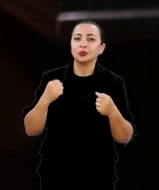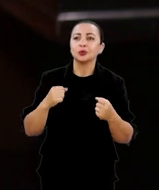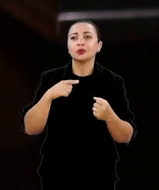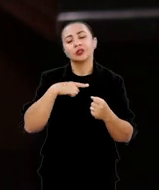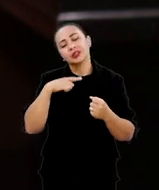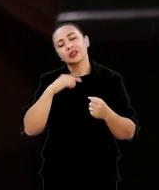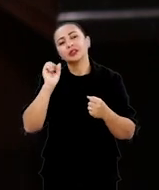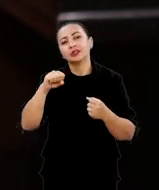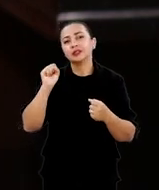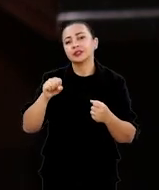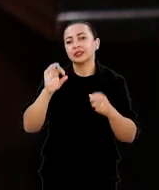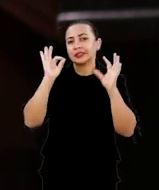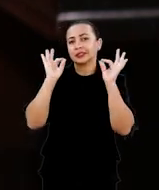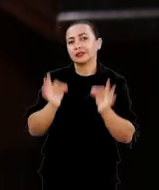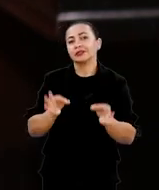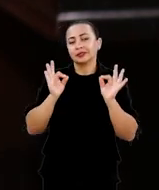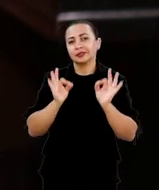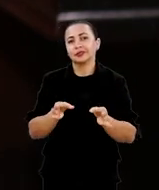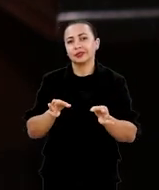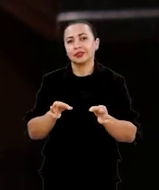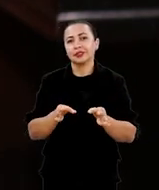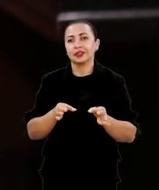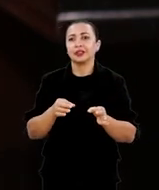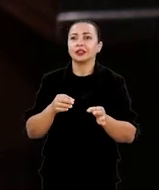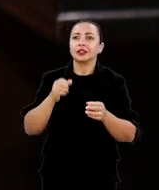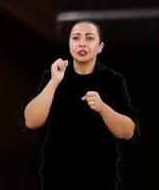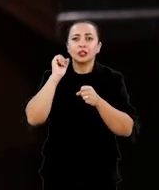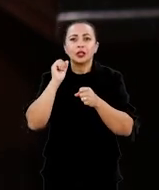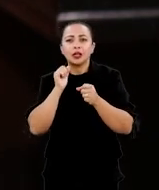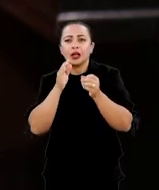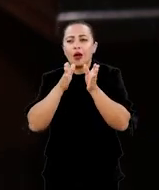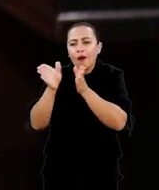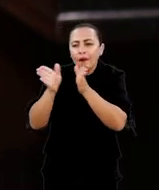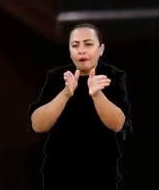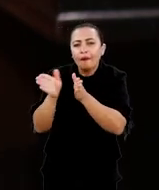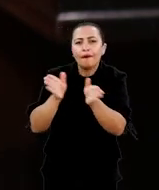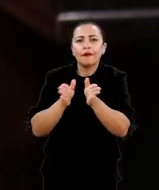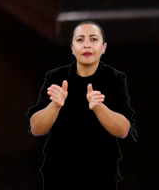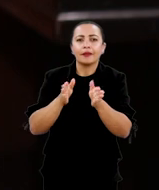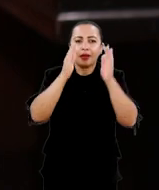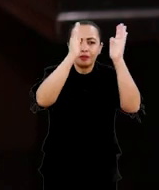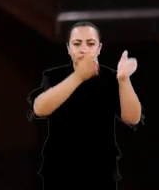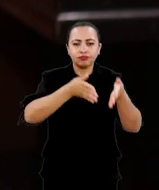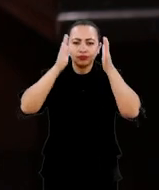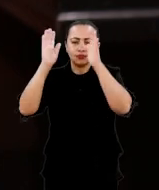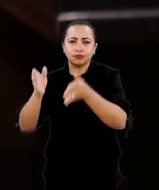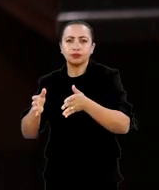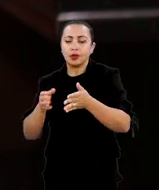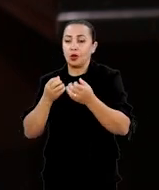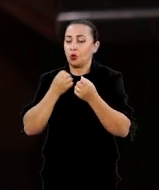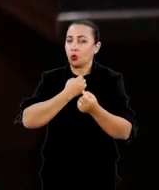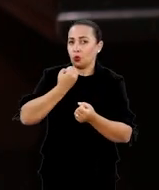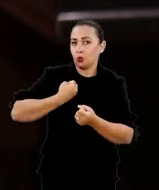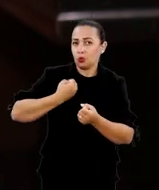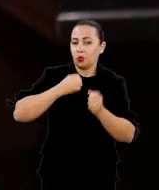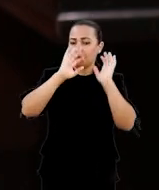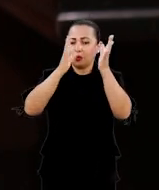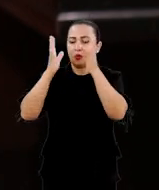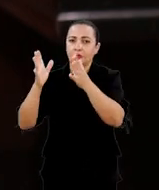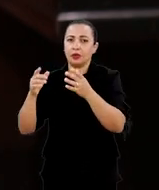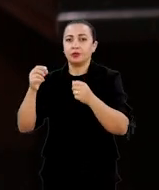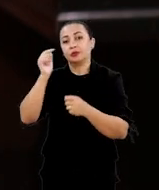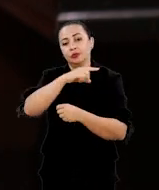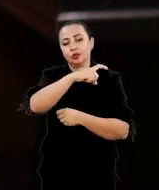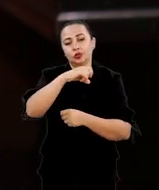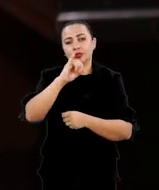possibilidade certa de de mudar o paradigma dos dados biográficos dele então hoje a gente tem condição